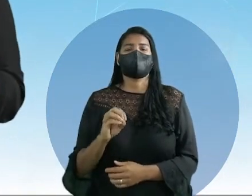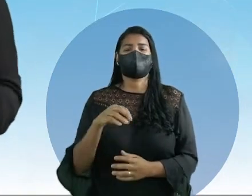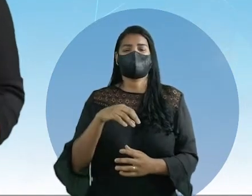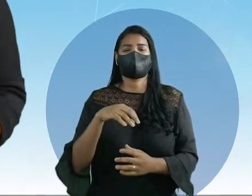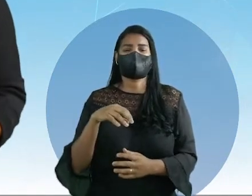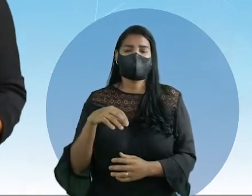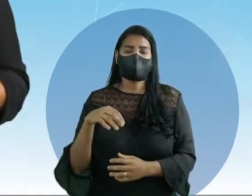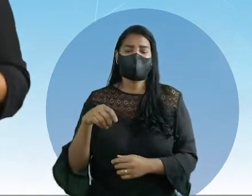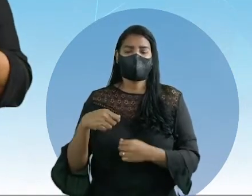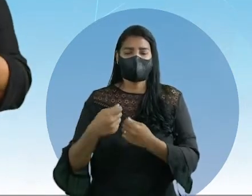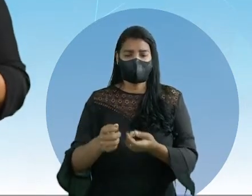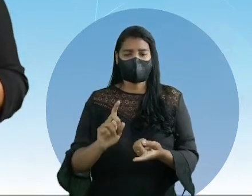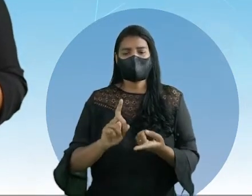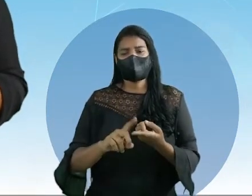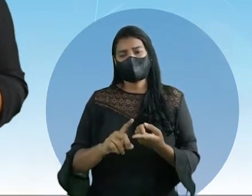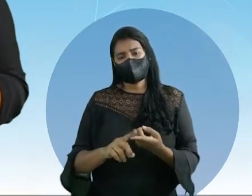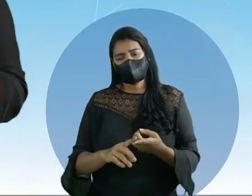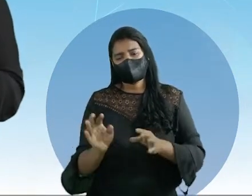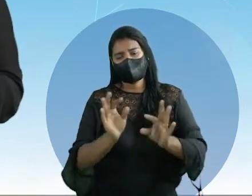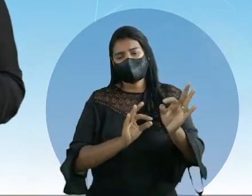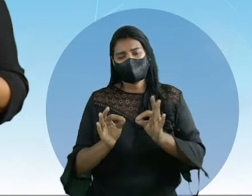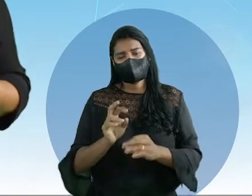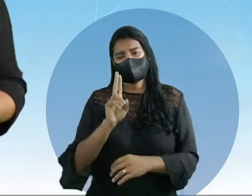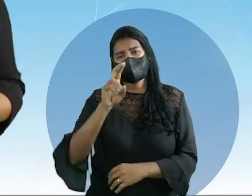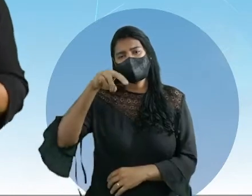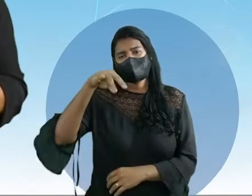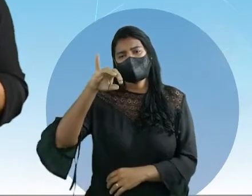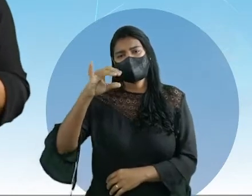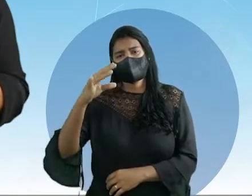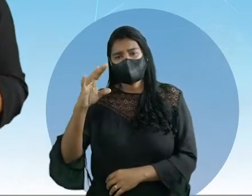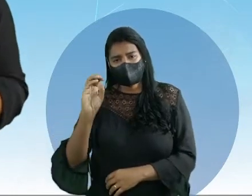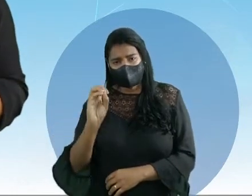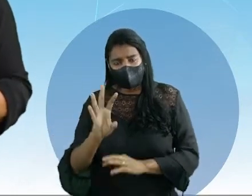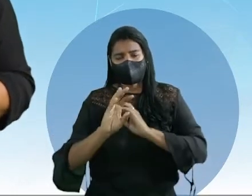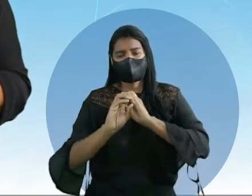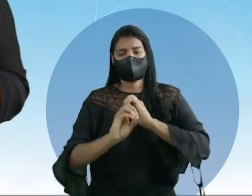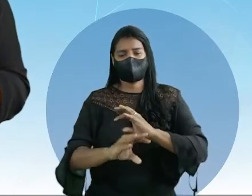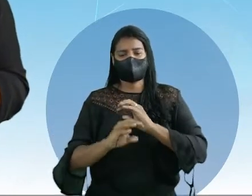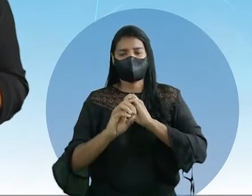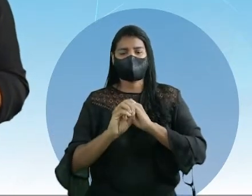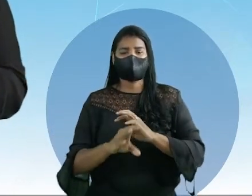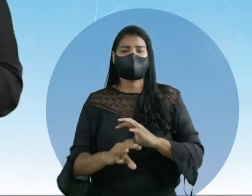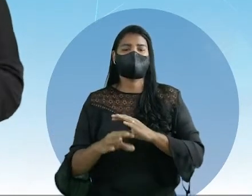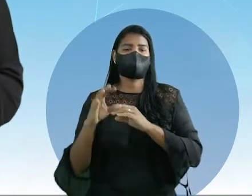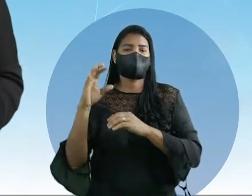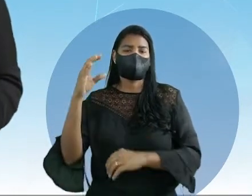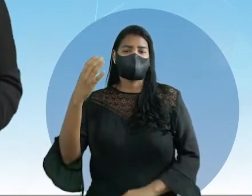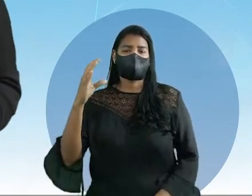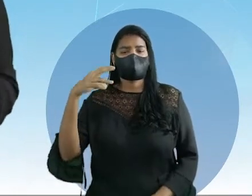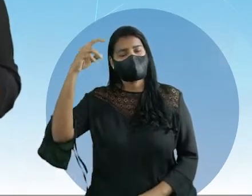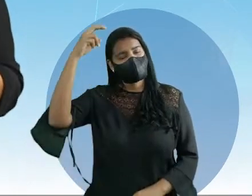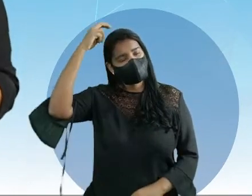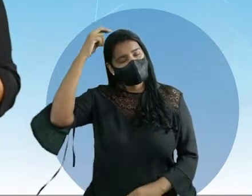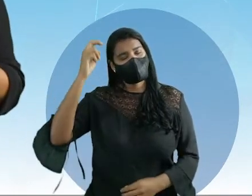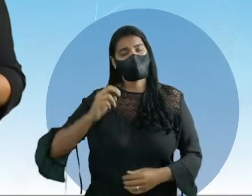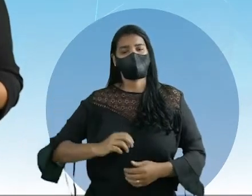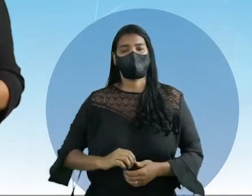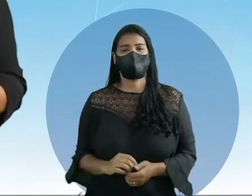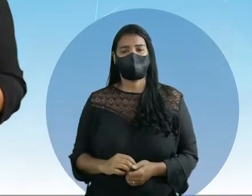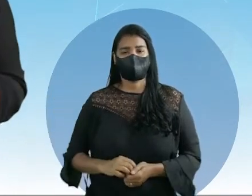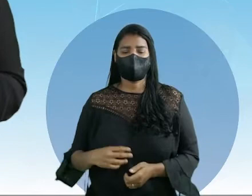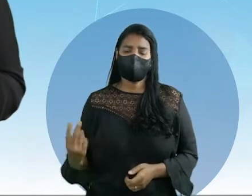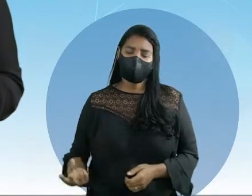é dado pela Unesco, que é a Organização das Nações Unidas para a Educação, a Ciência e a Cultura. Ela